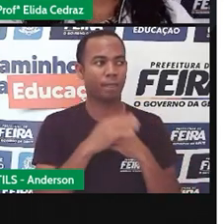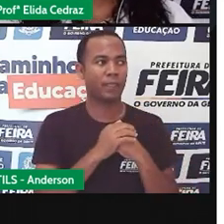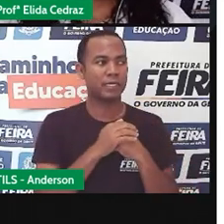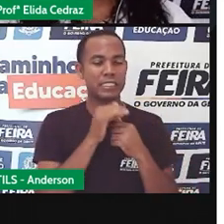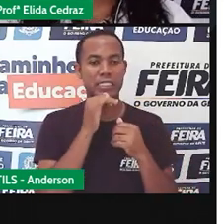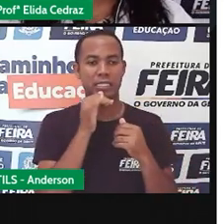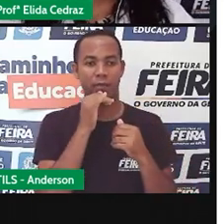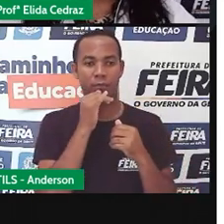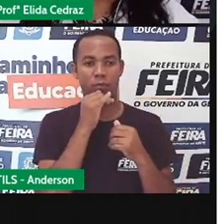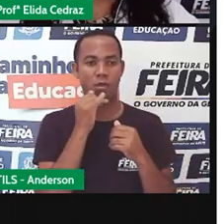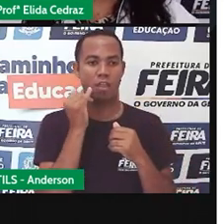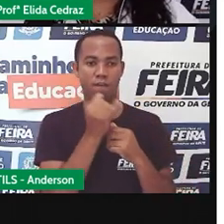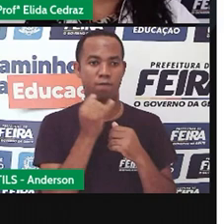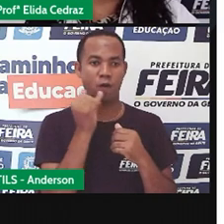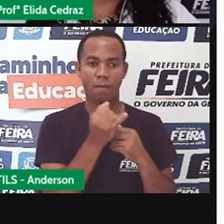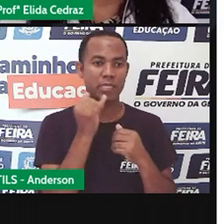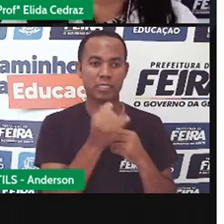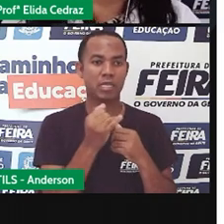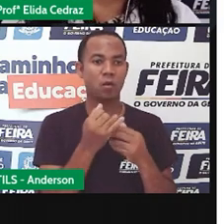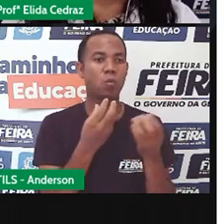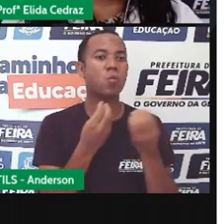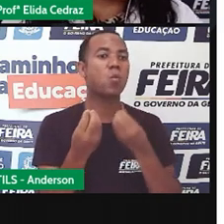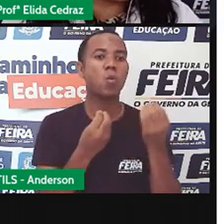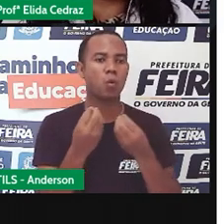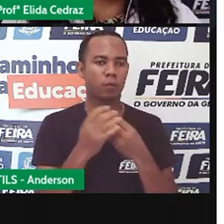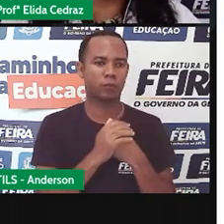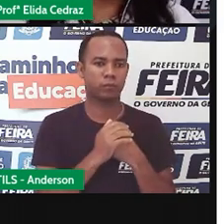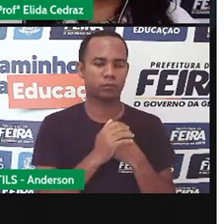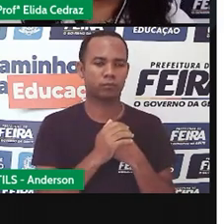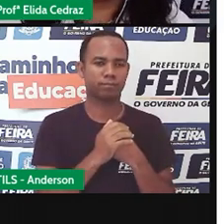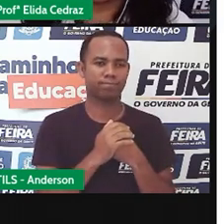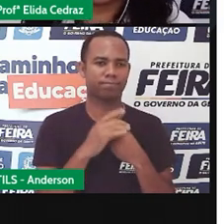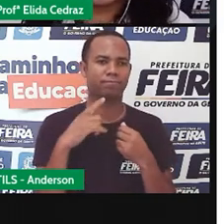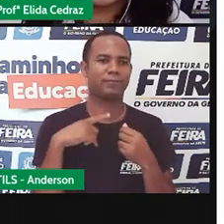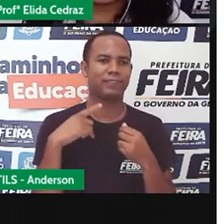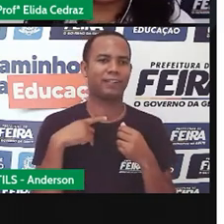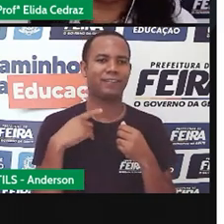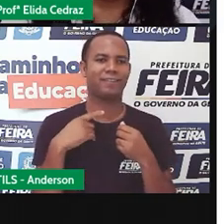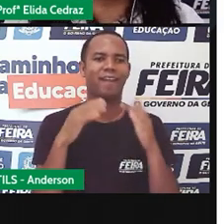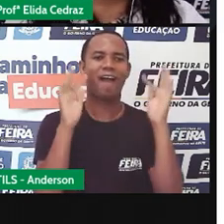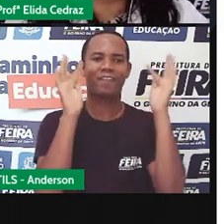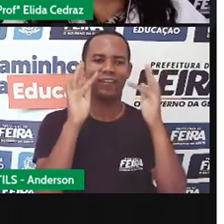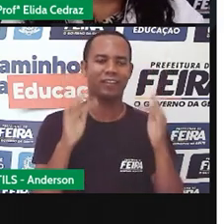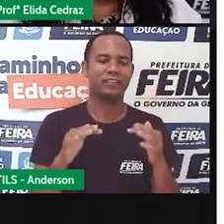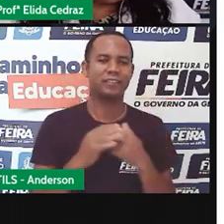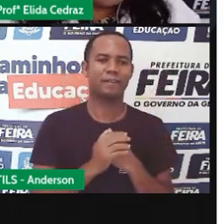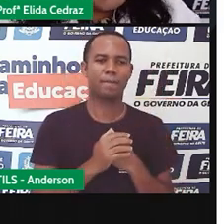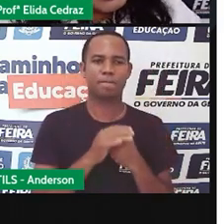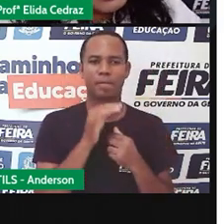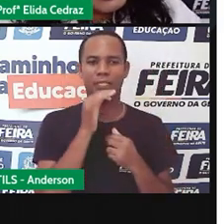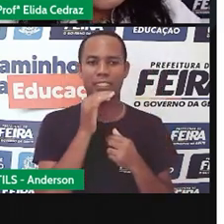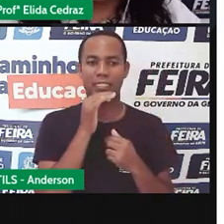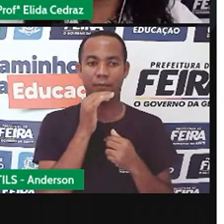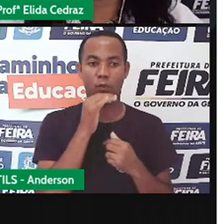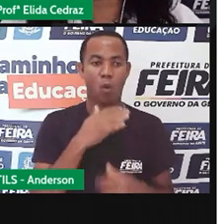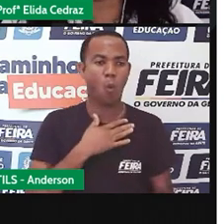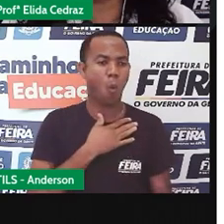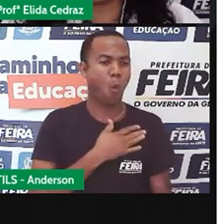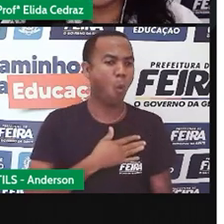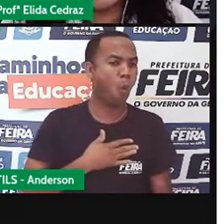uma informação de um jeito ilustrado e bem-humorado. Eu sou fã